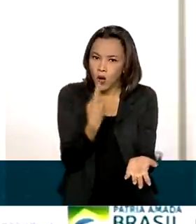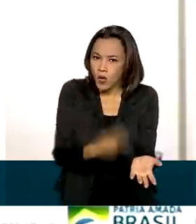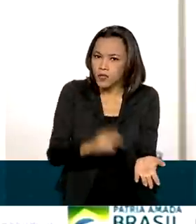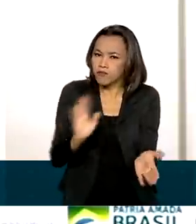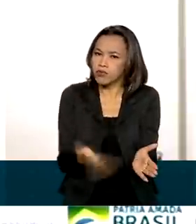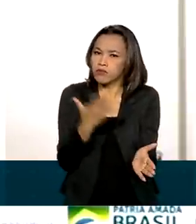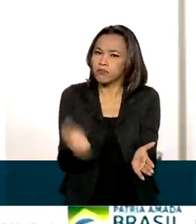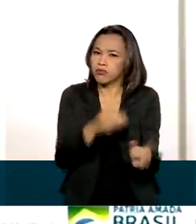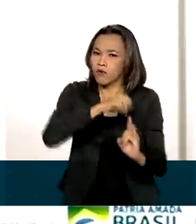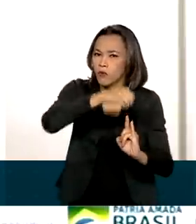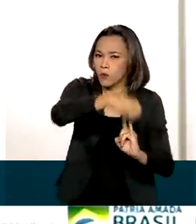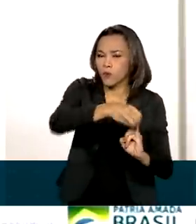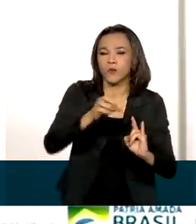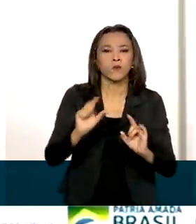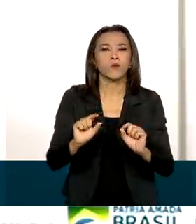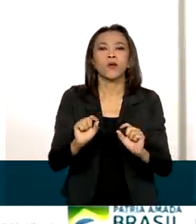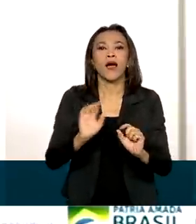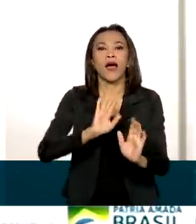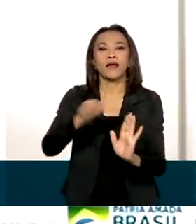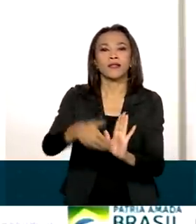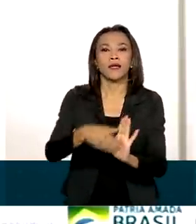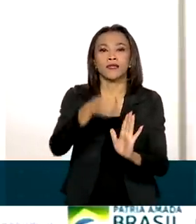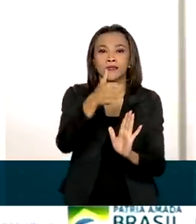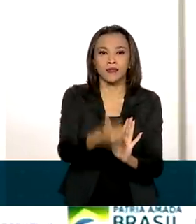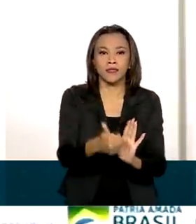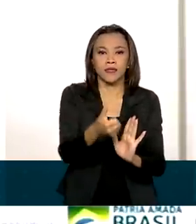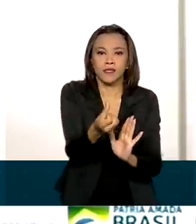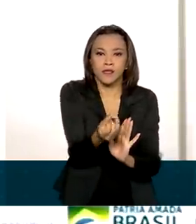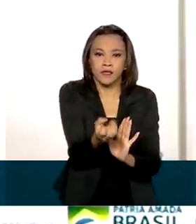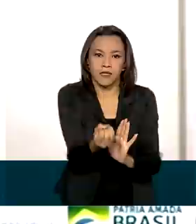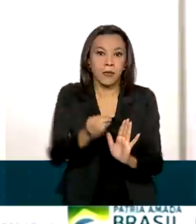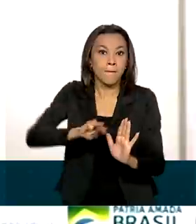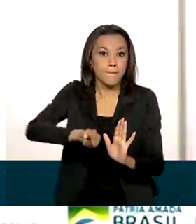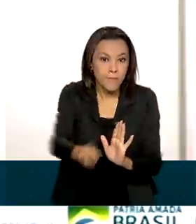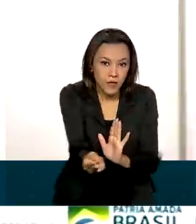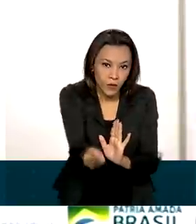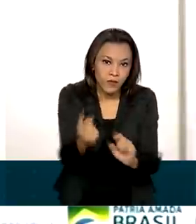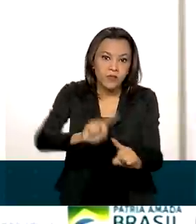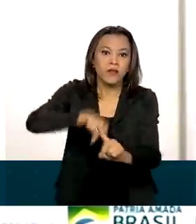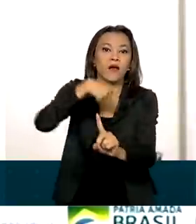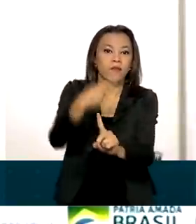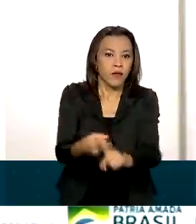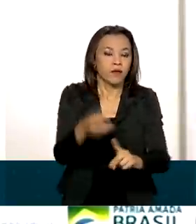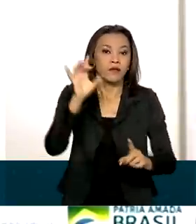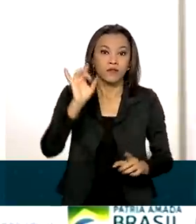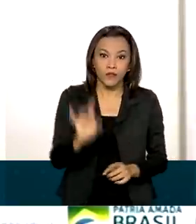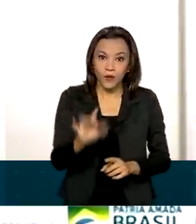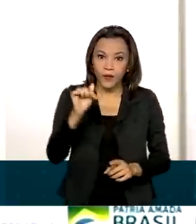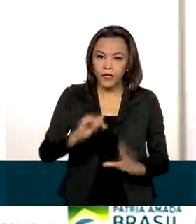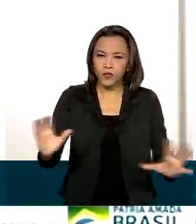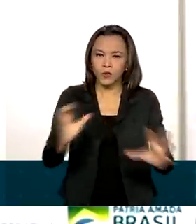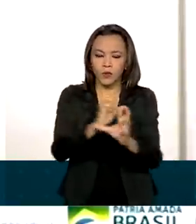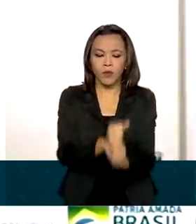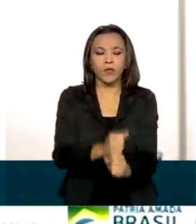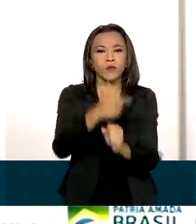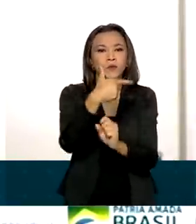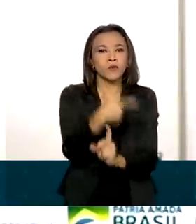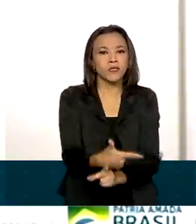Fiocruz até 160 milhões de doses a mais. Só aí são 260